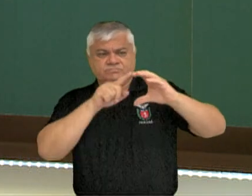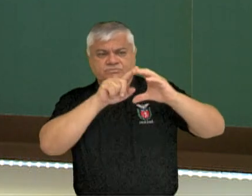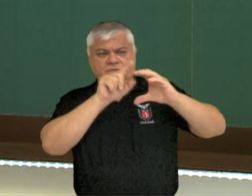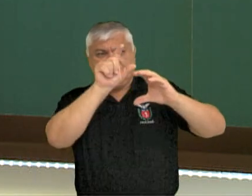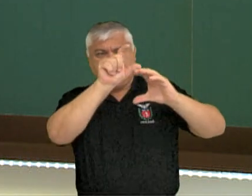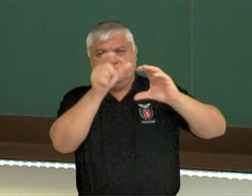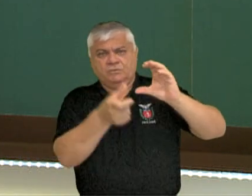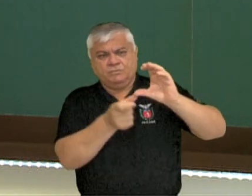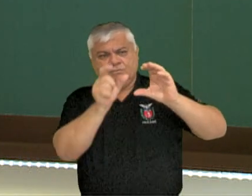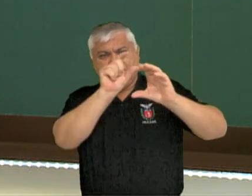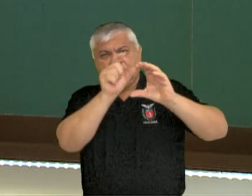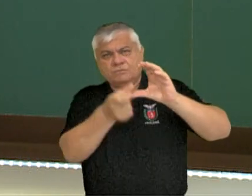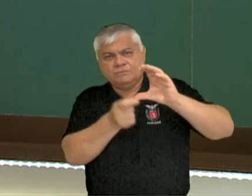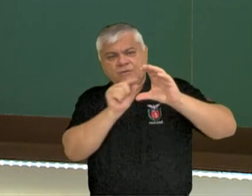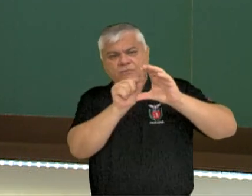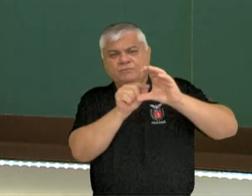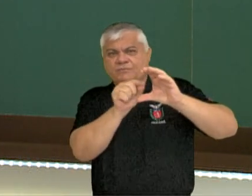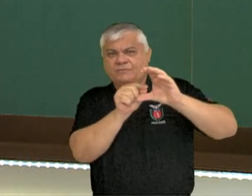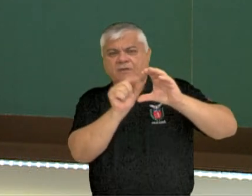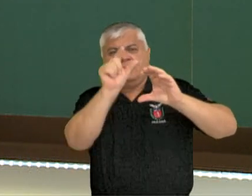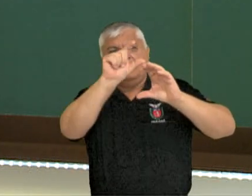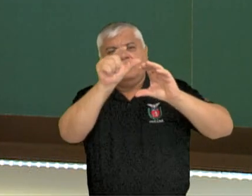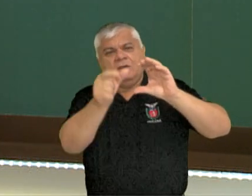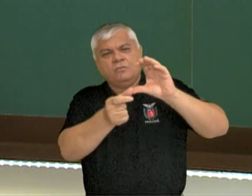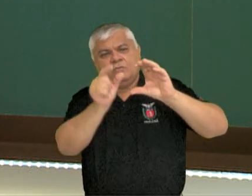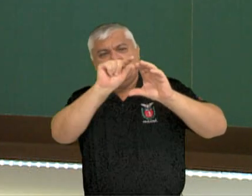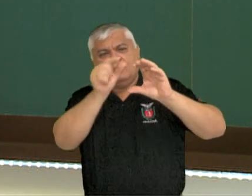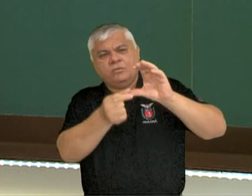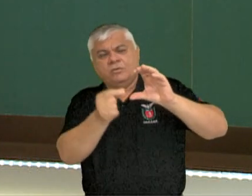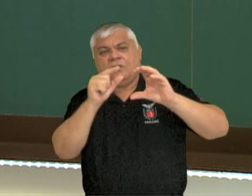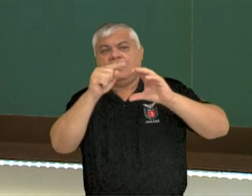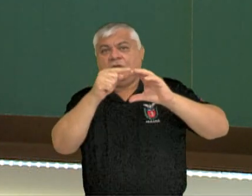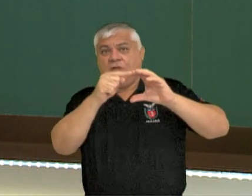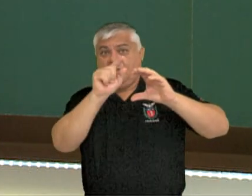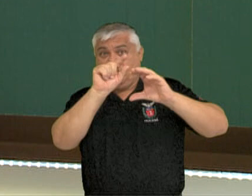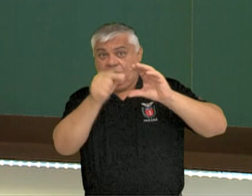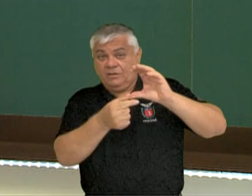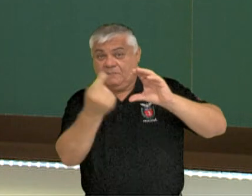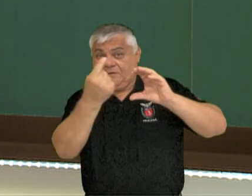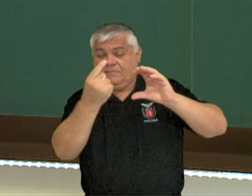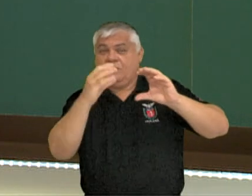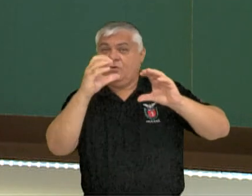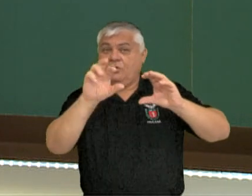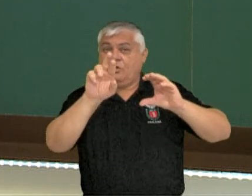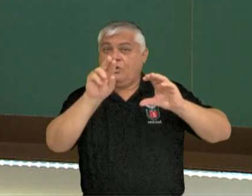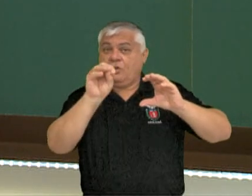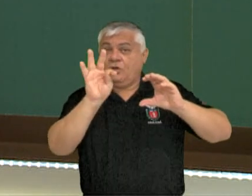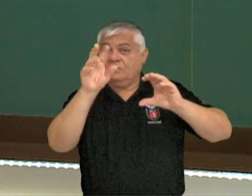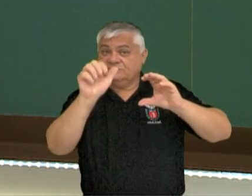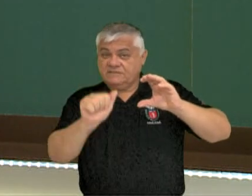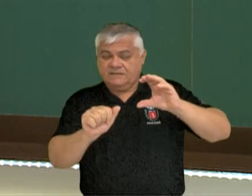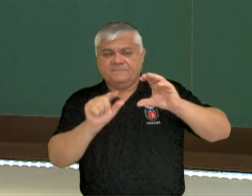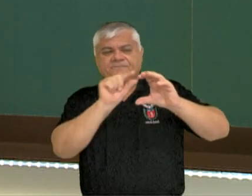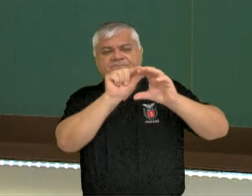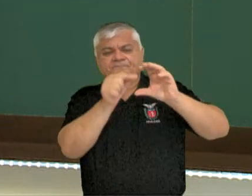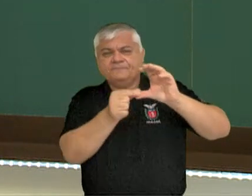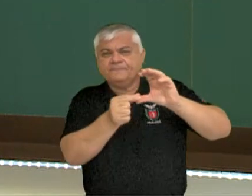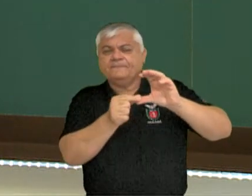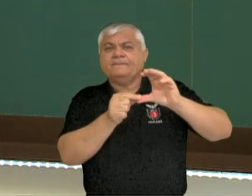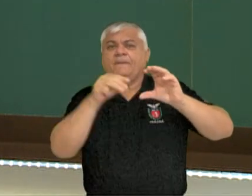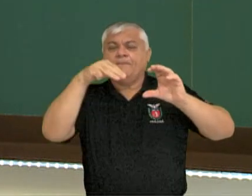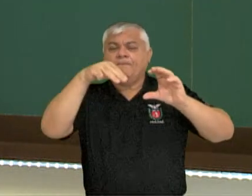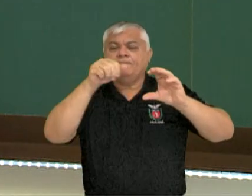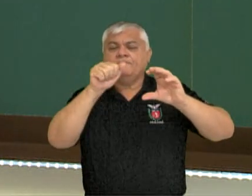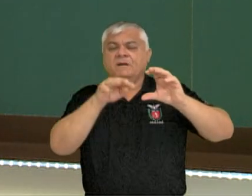três camadas internas, a crosta, o manto e o núcleo. Então nós vamos ter ali essa divisão